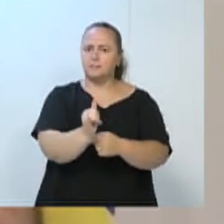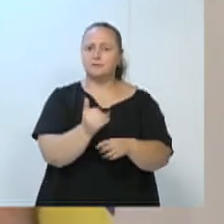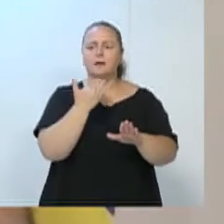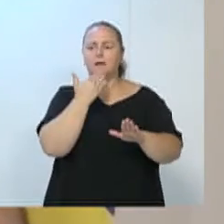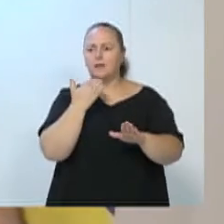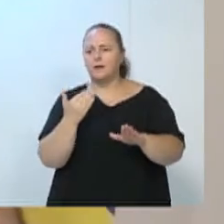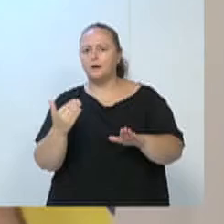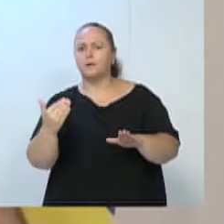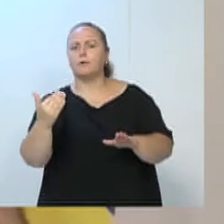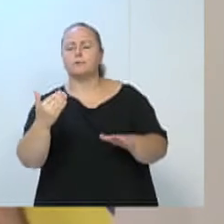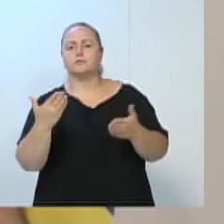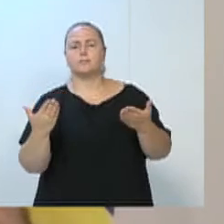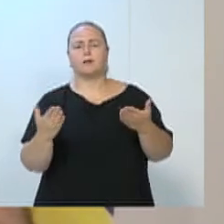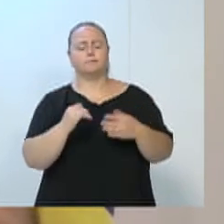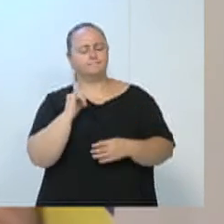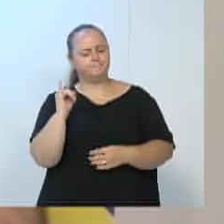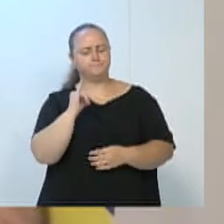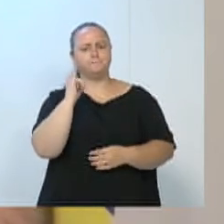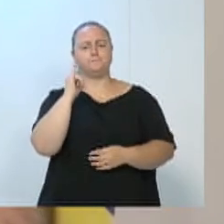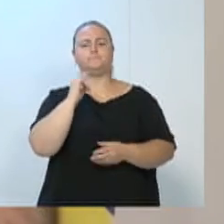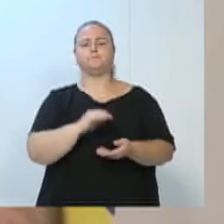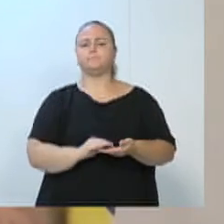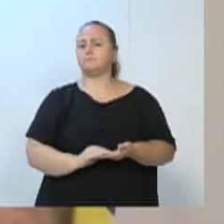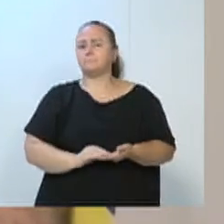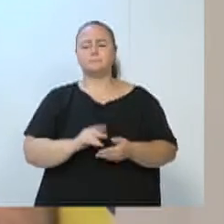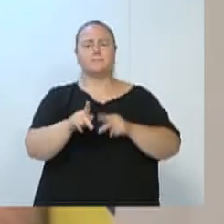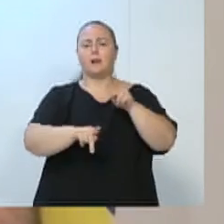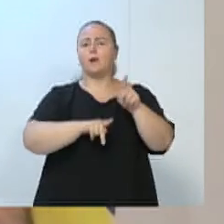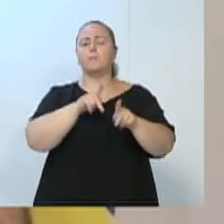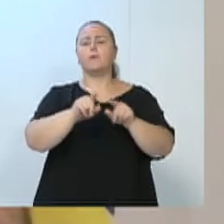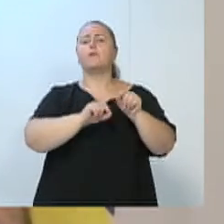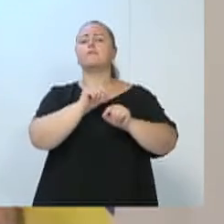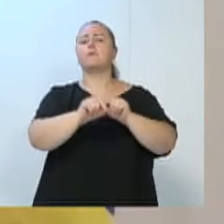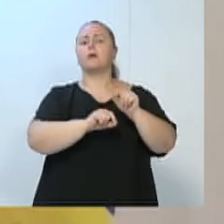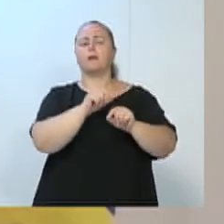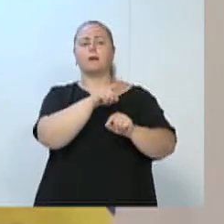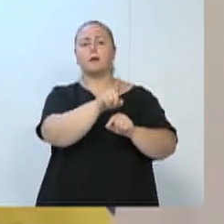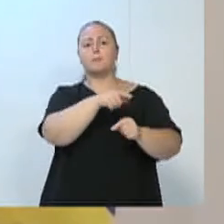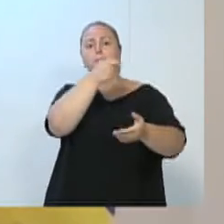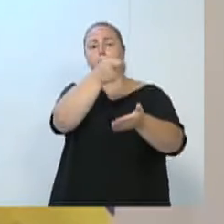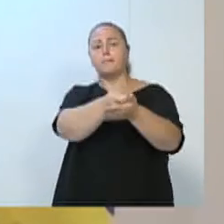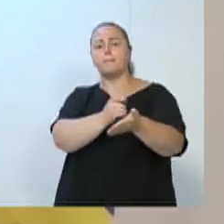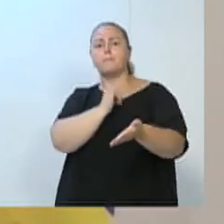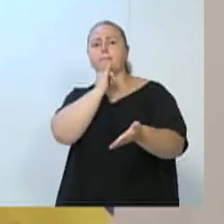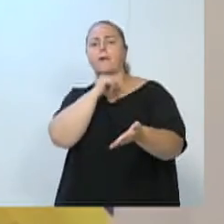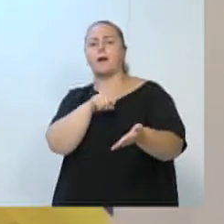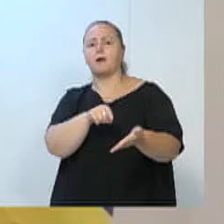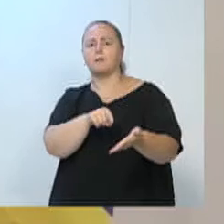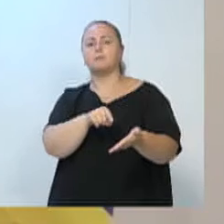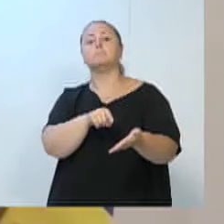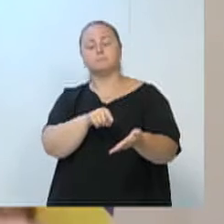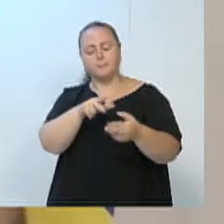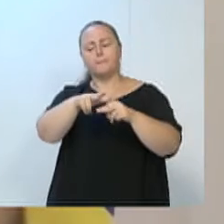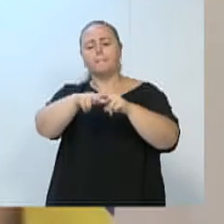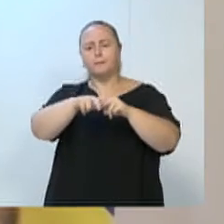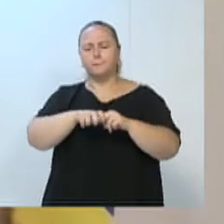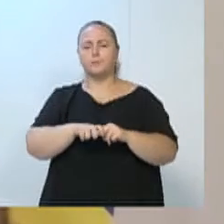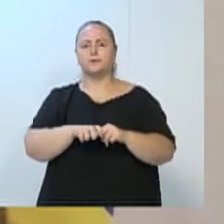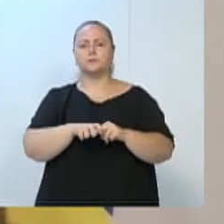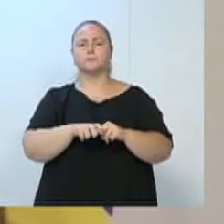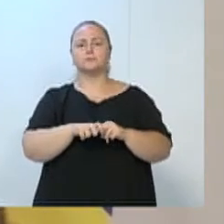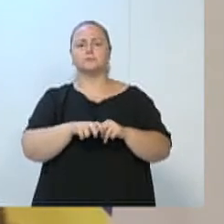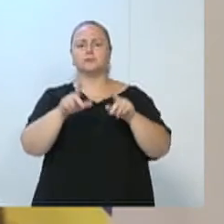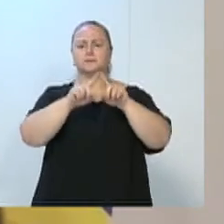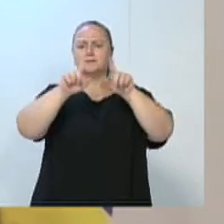pagadores de impostos, que é o mais importante. É só isso que a população quer. O pagador de imposto quer que, lá na ponta, o servidor público, lá na